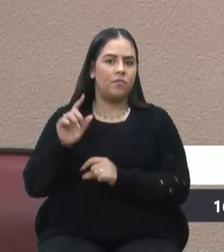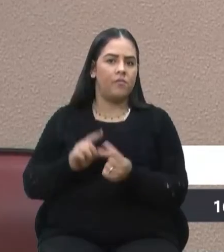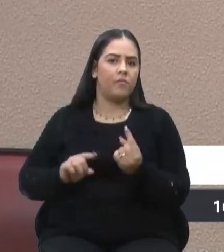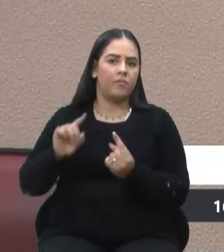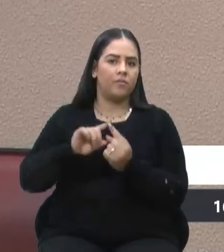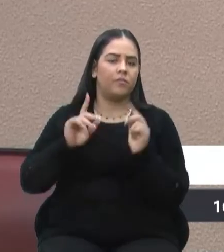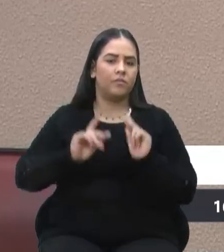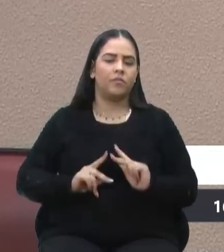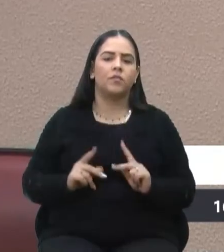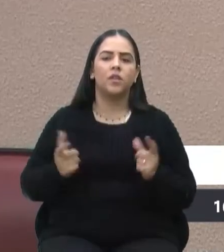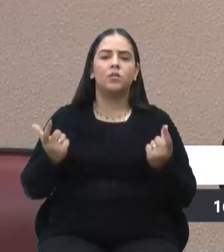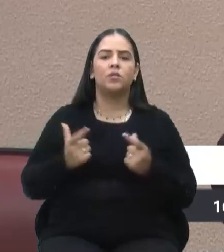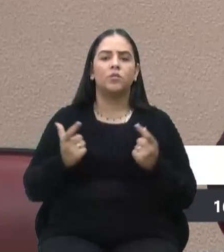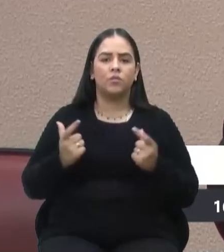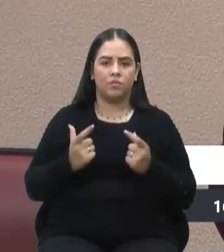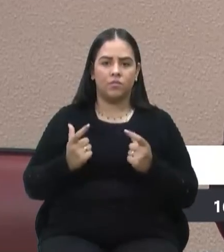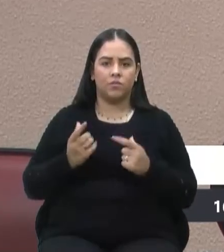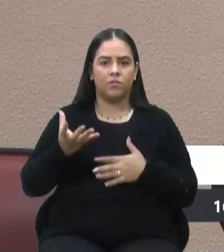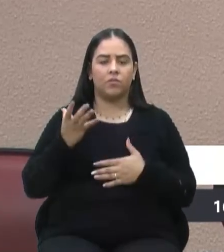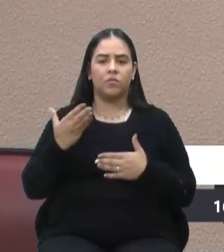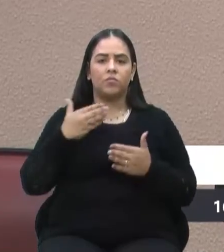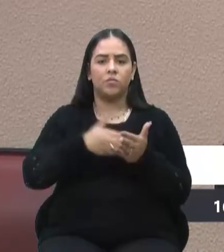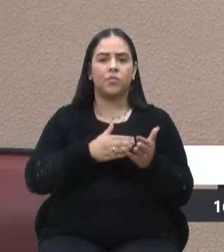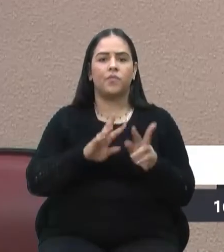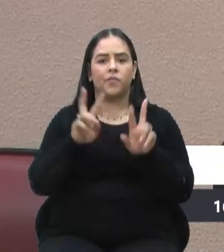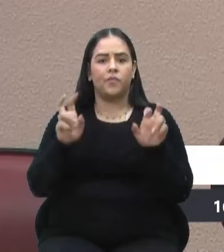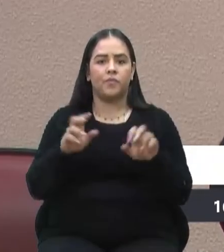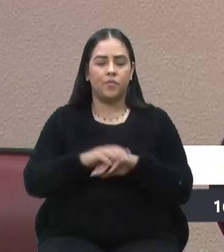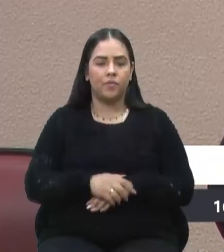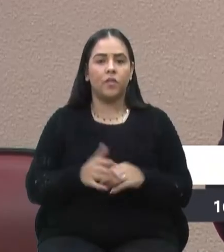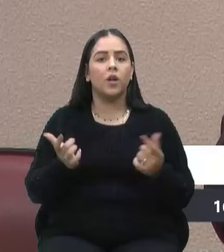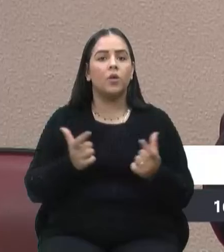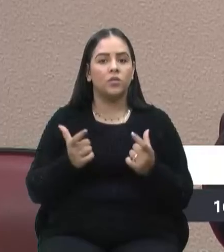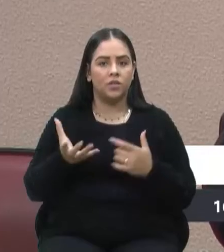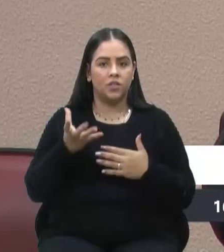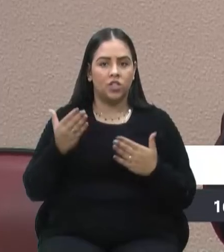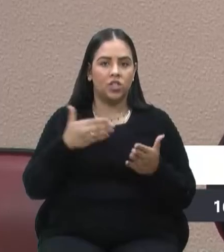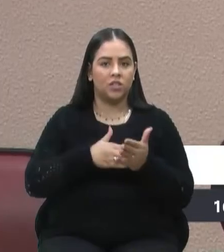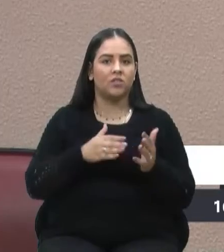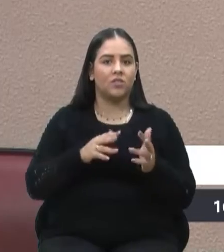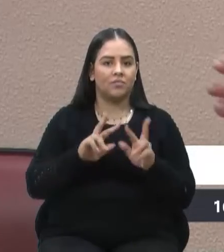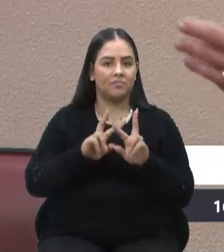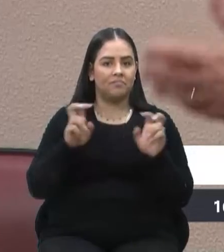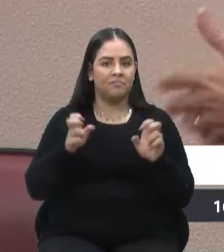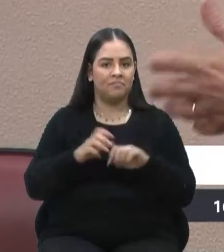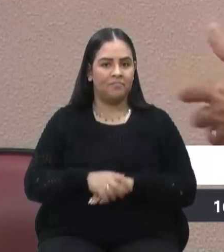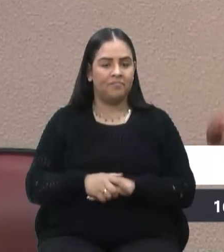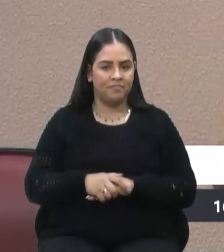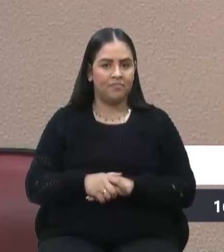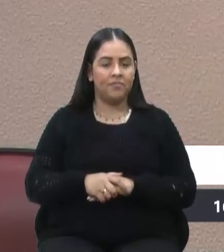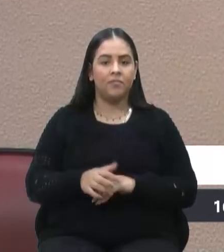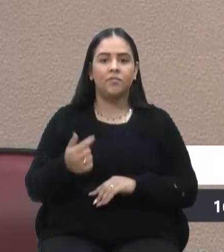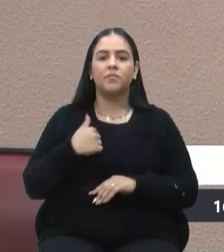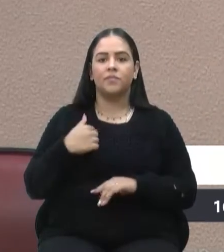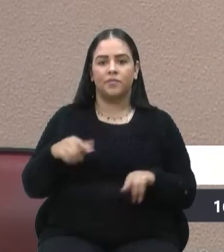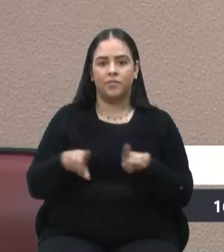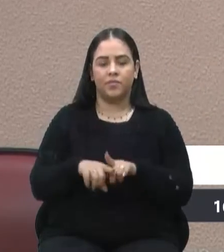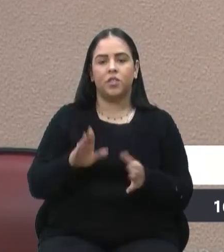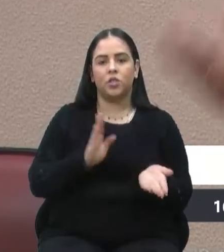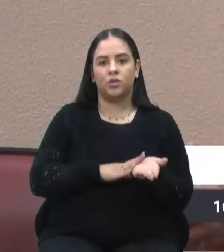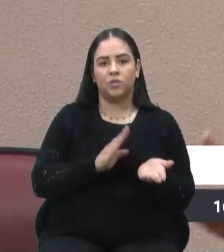pessoas? Aonde querem chegar com isso? Aonde querem chegar com isso? Então, também cobrei ontem que